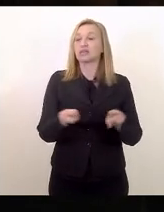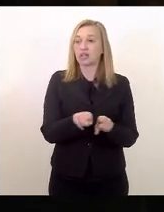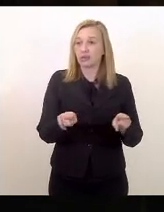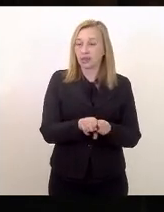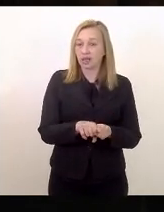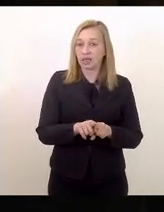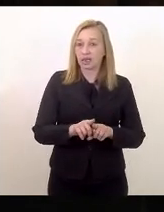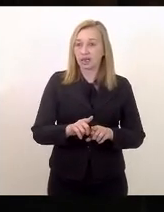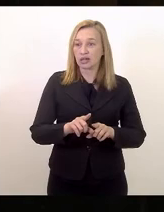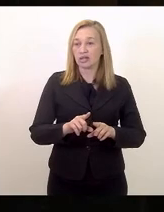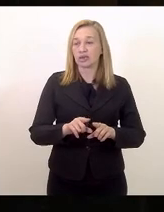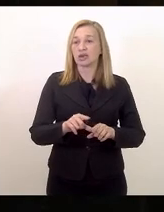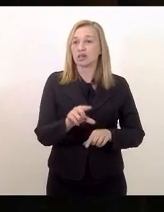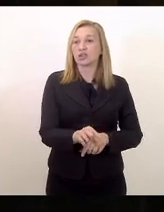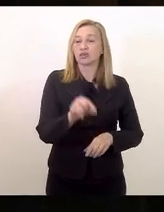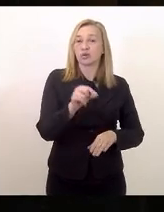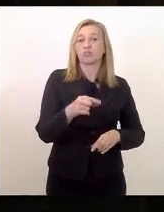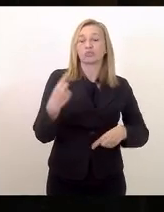políticas.